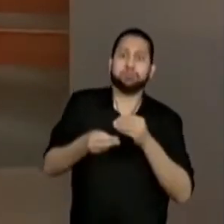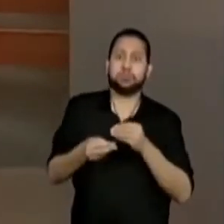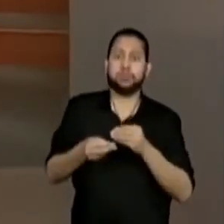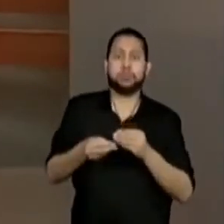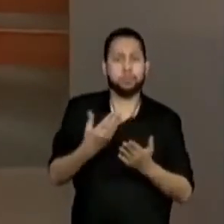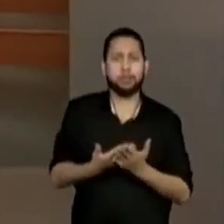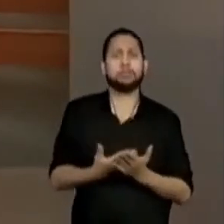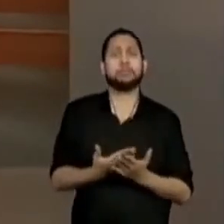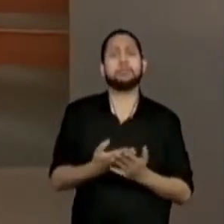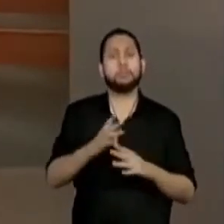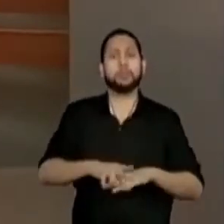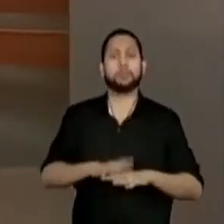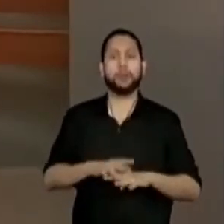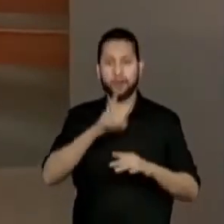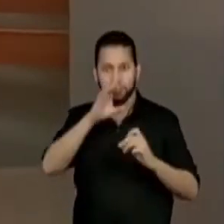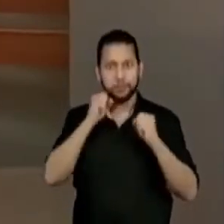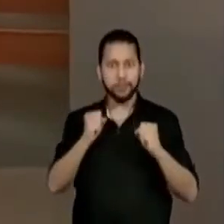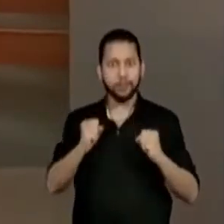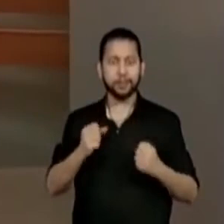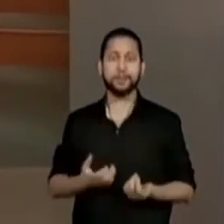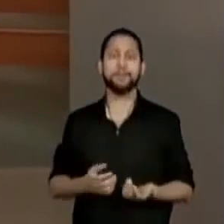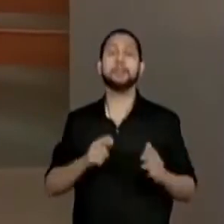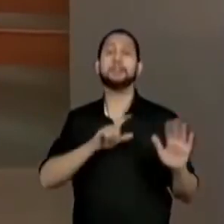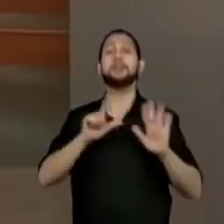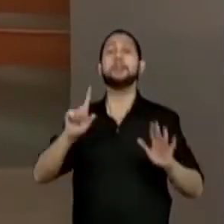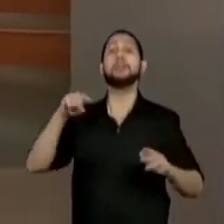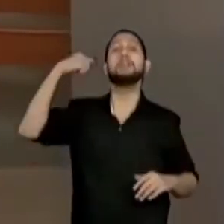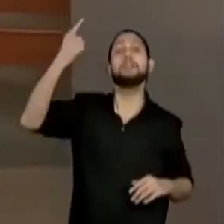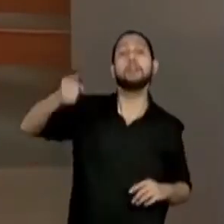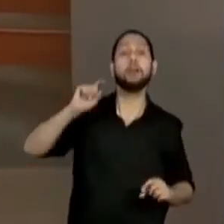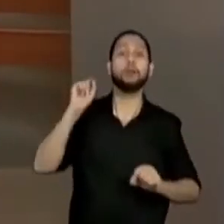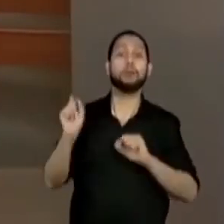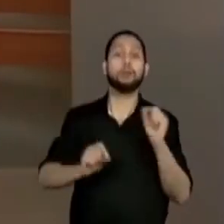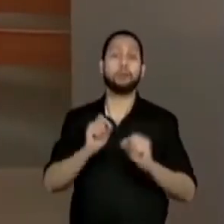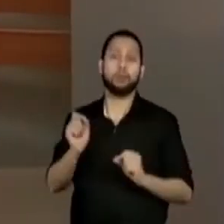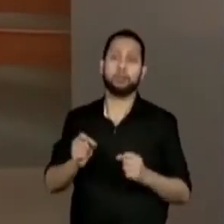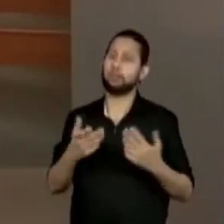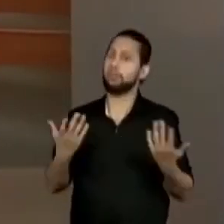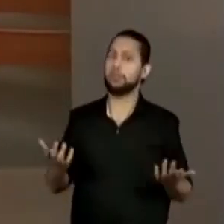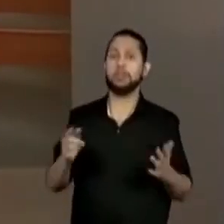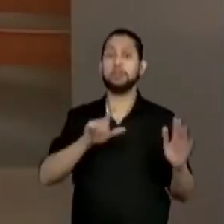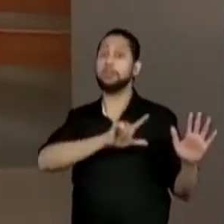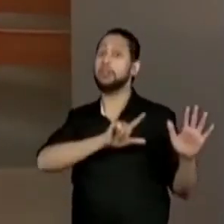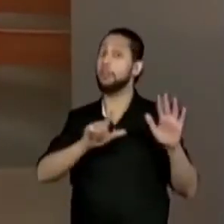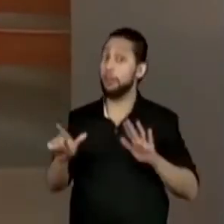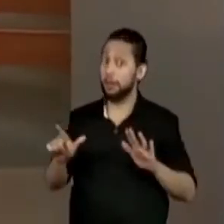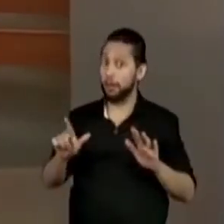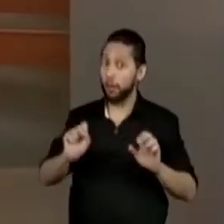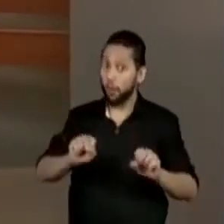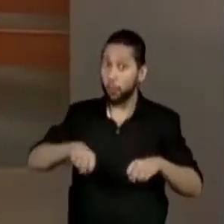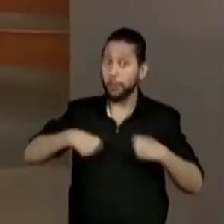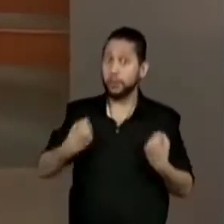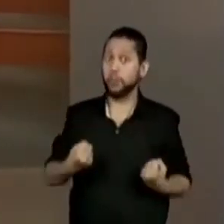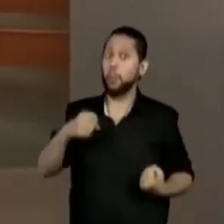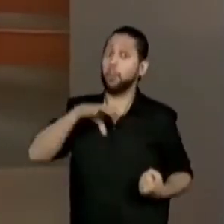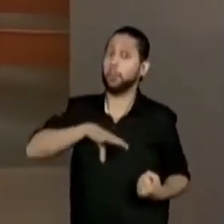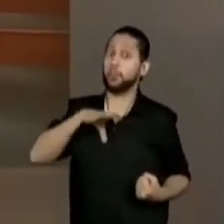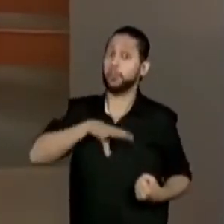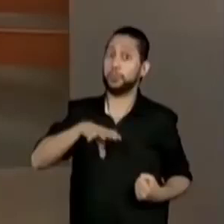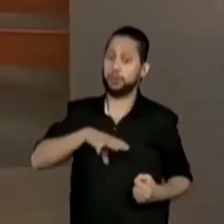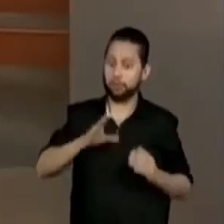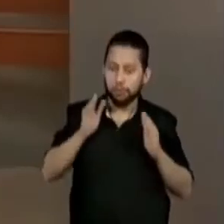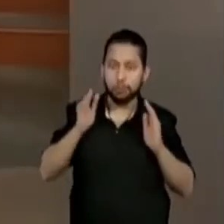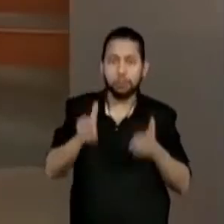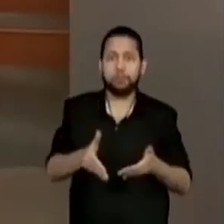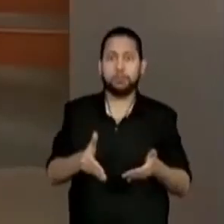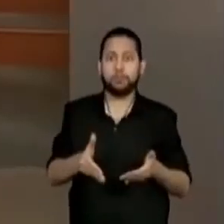ok? Então, semana que vem, como é que vai ser? Semana que vem vocês vão ter a Semana de Recuperação de Língua Portuguesa.